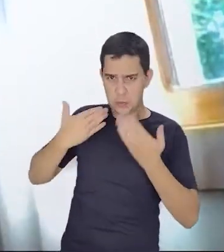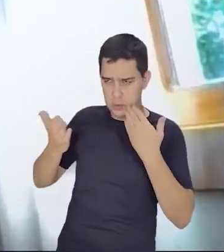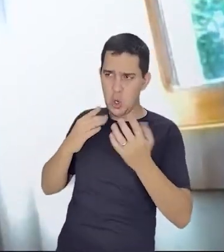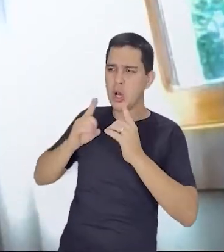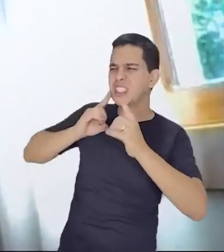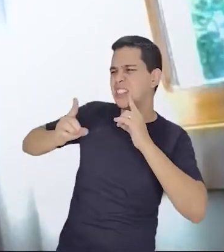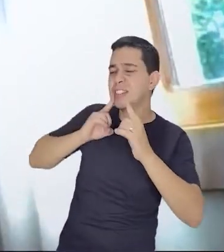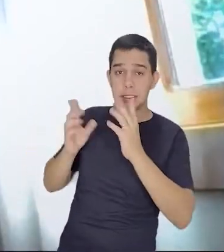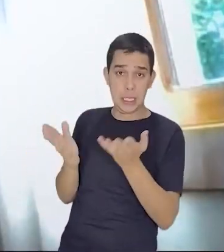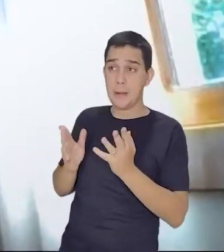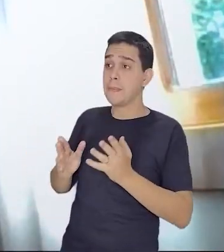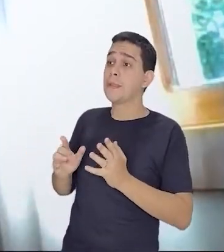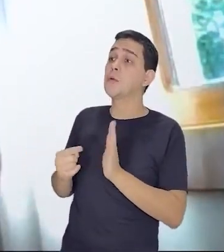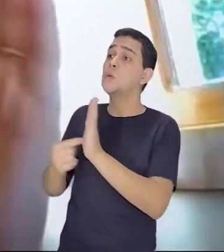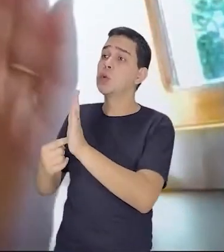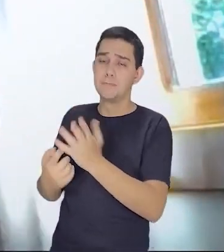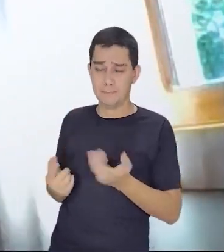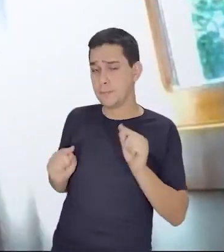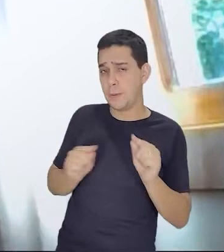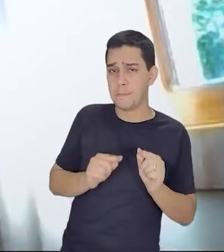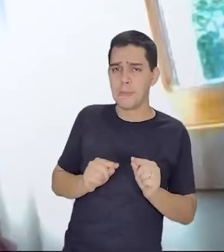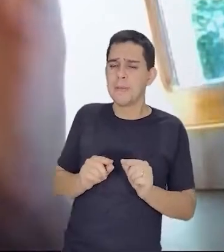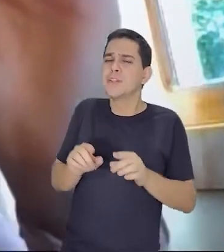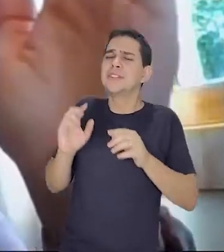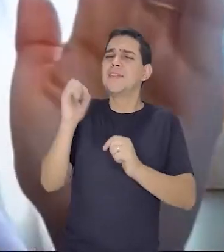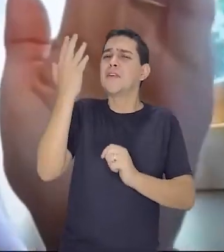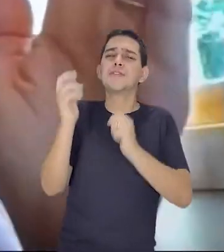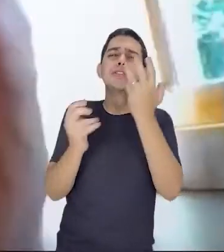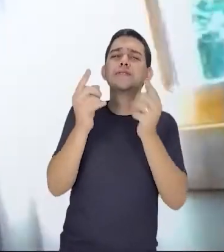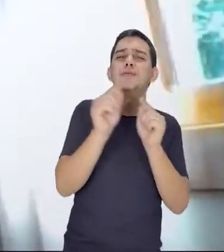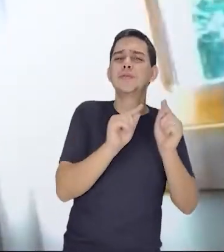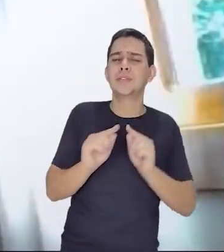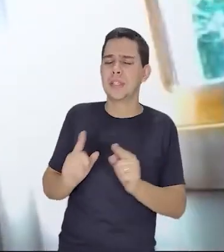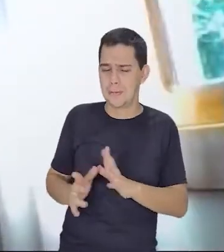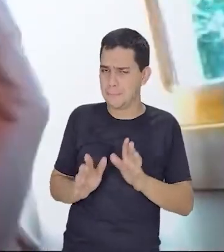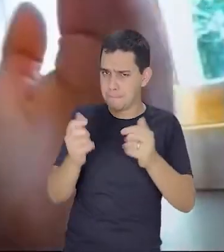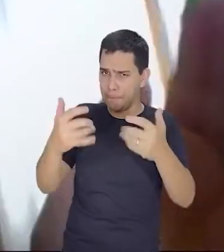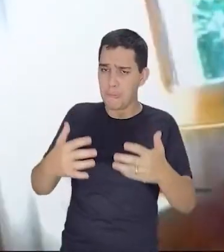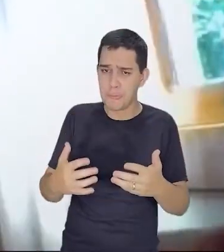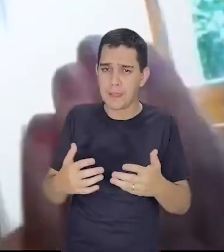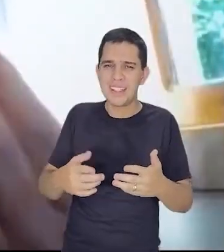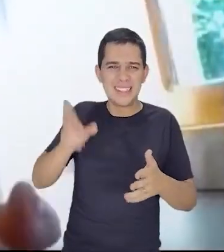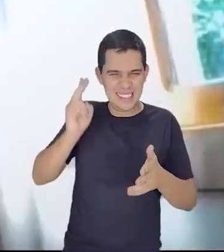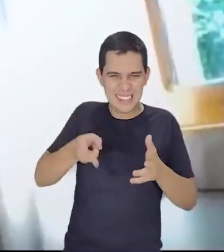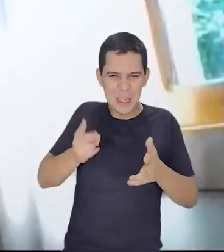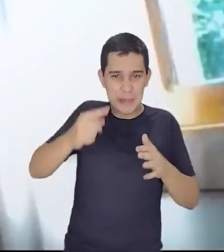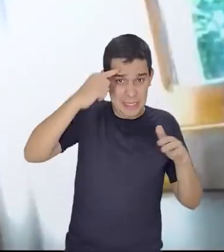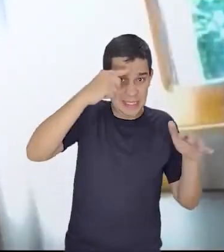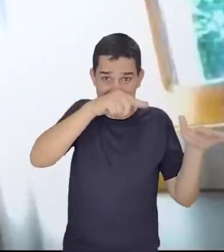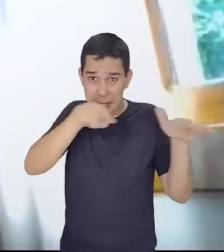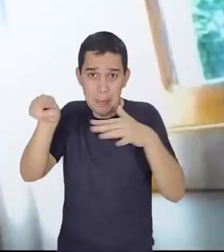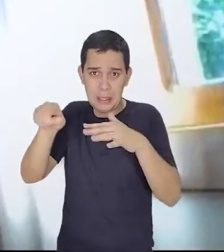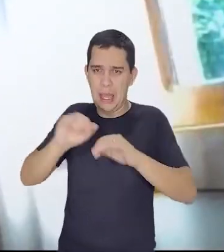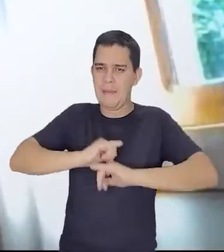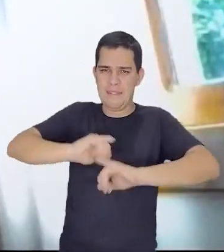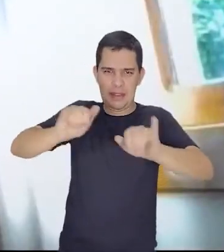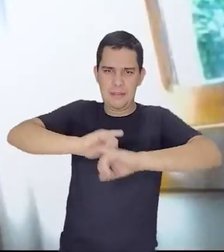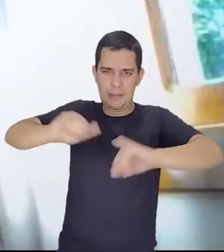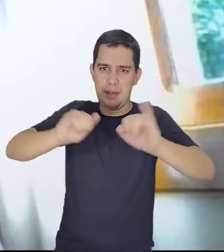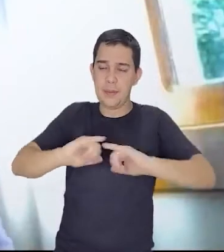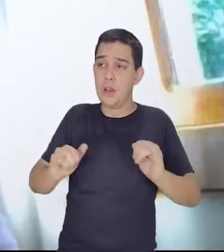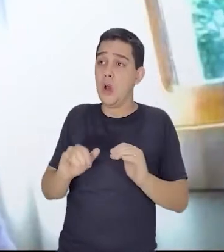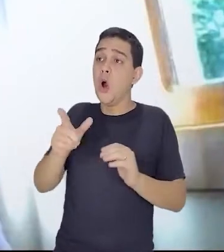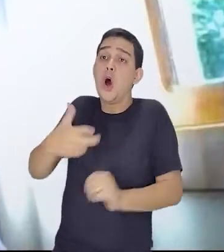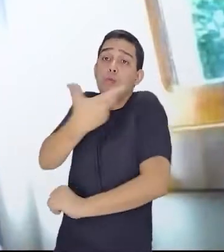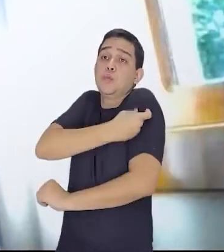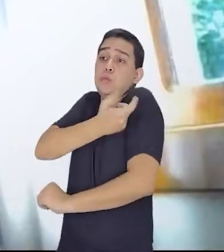exemplo, o que estava acontecendo? Quando saiam as tabelas semanais de repescagem, no início,